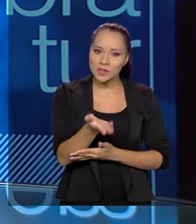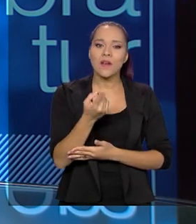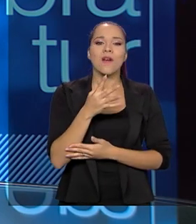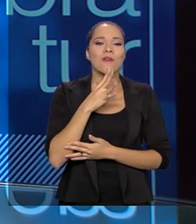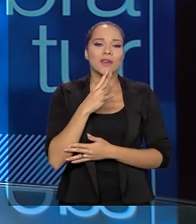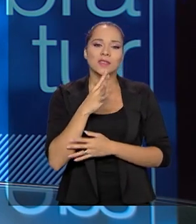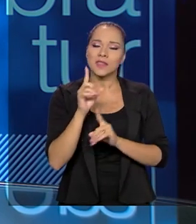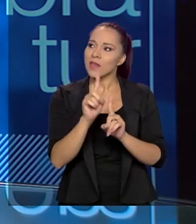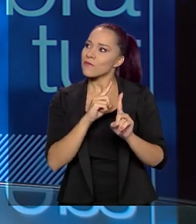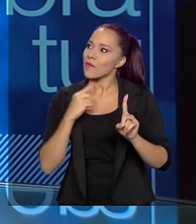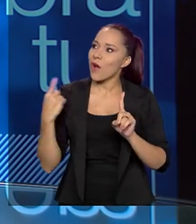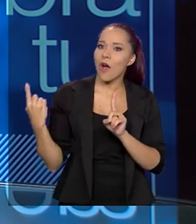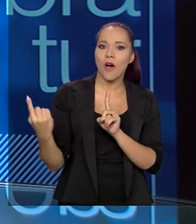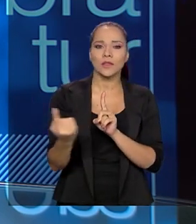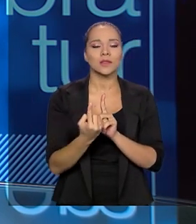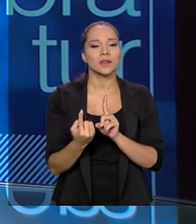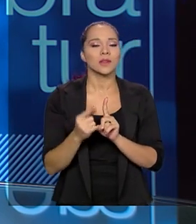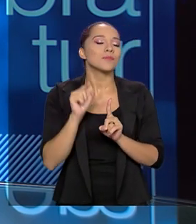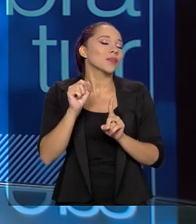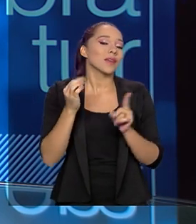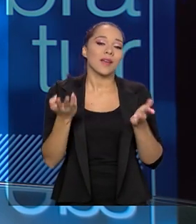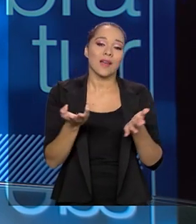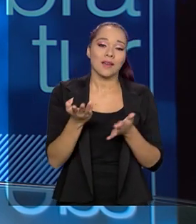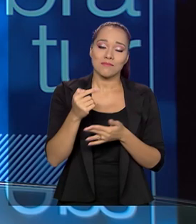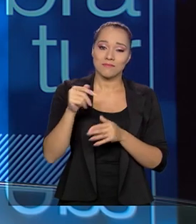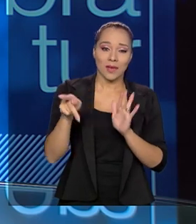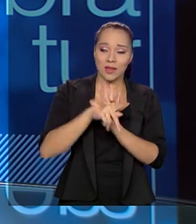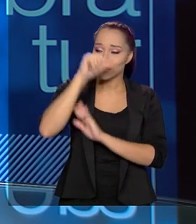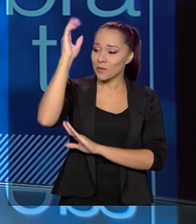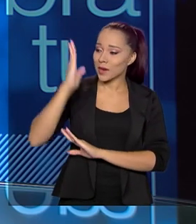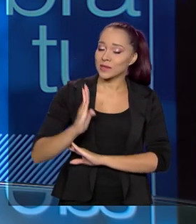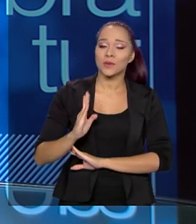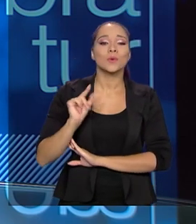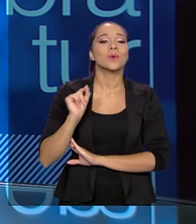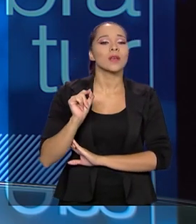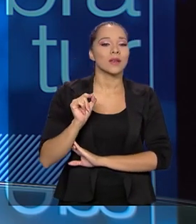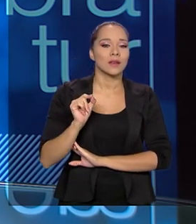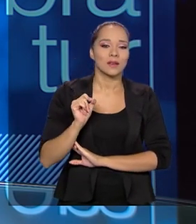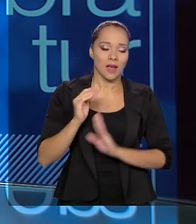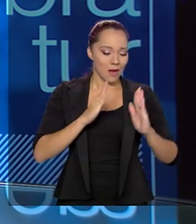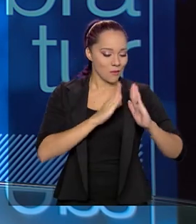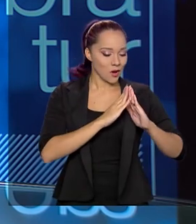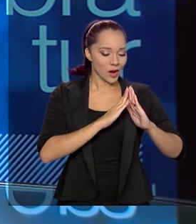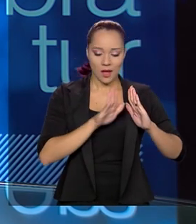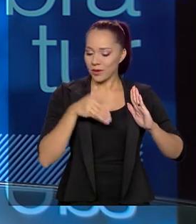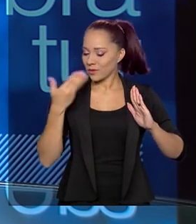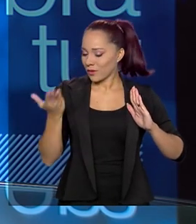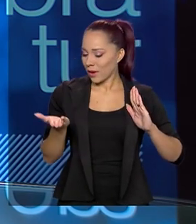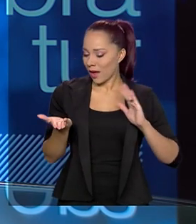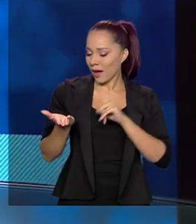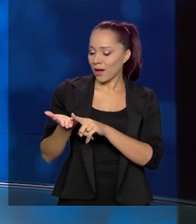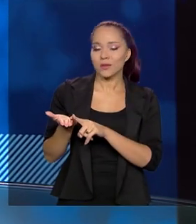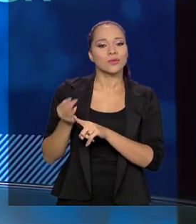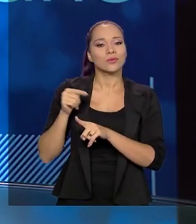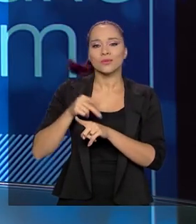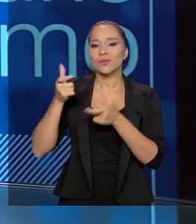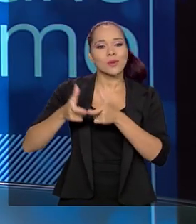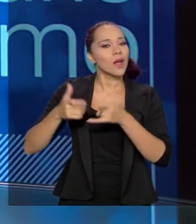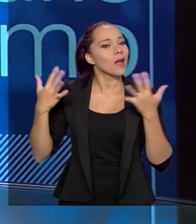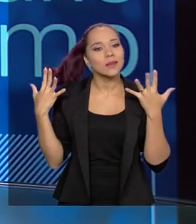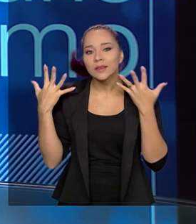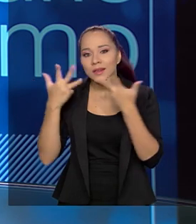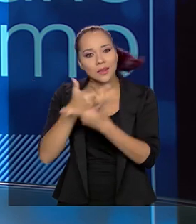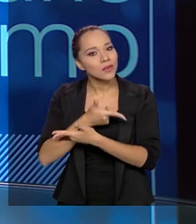entorno. Por quê? O que é ser brasileiro? Ser brasileiro é morar ao lado sempre de um destino incrível.